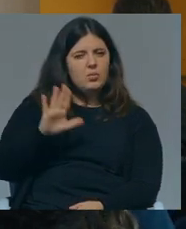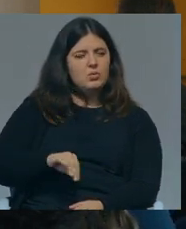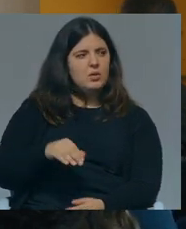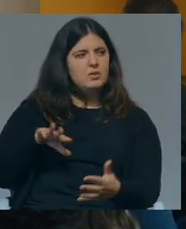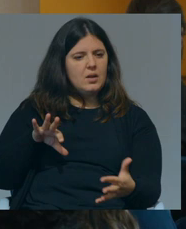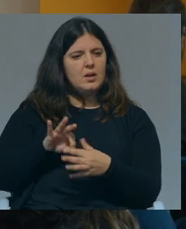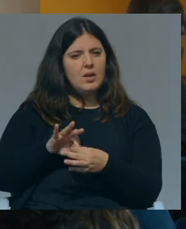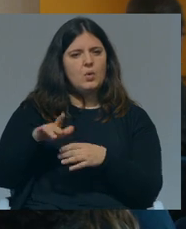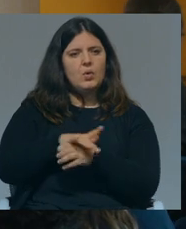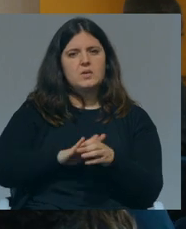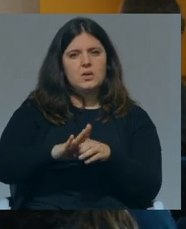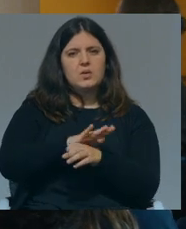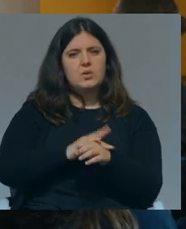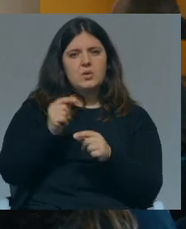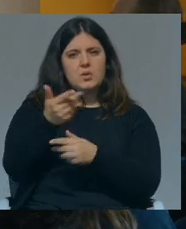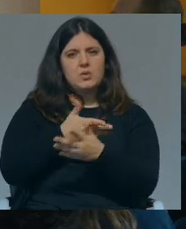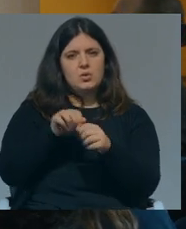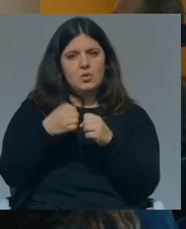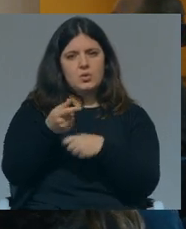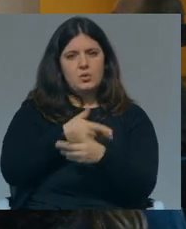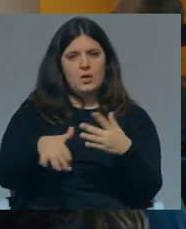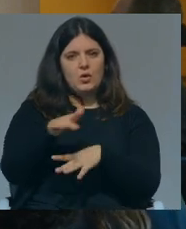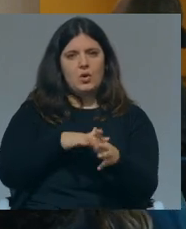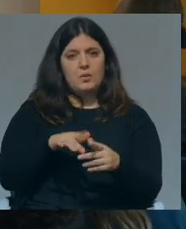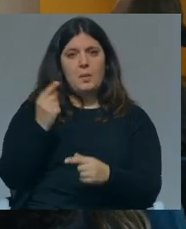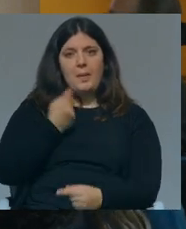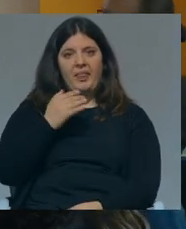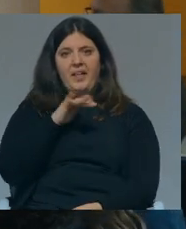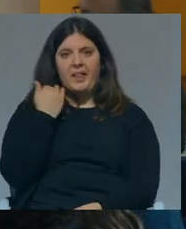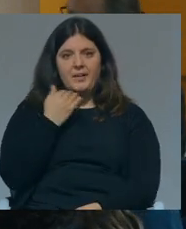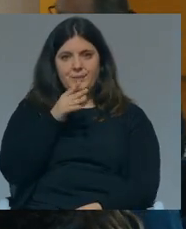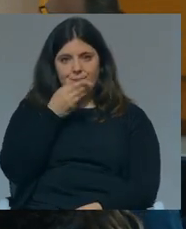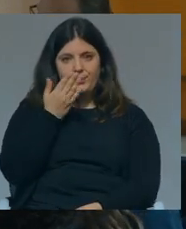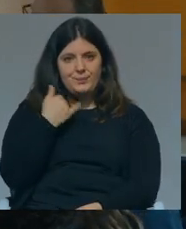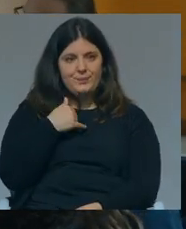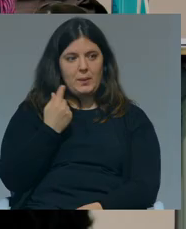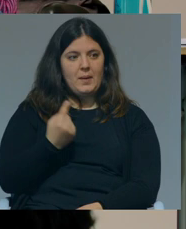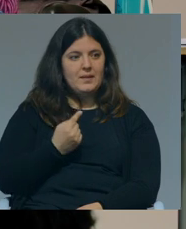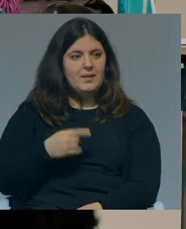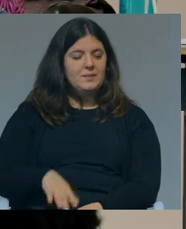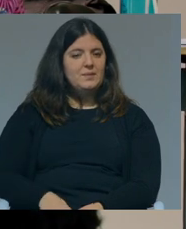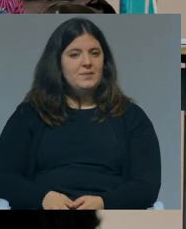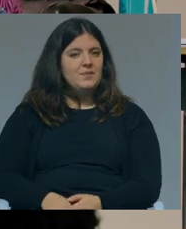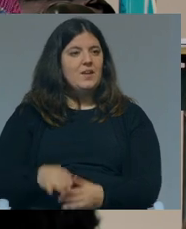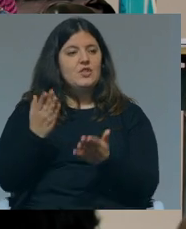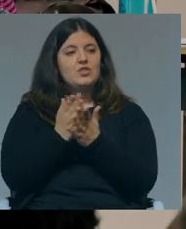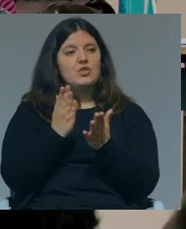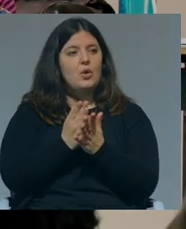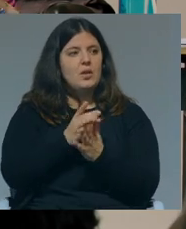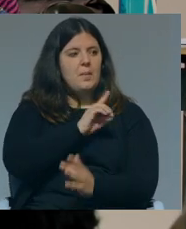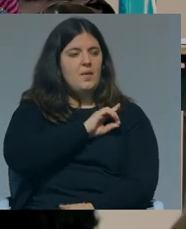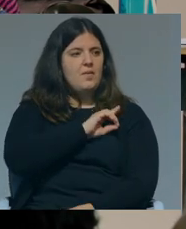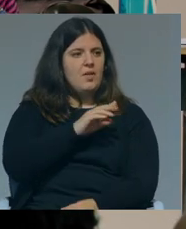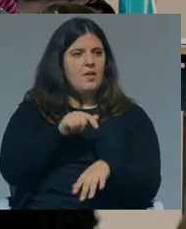tem a ver com o contexto socioeconómico mais uma vez estão-me a mandar calar mas a escola eu também só para dizer não mas a escola privada é às